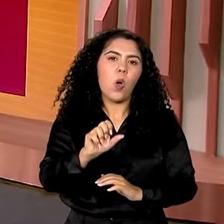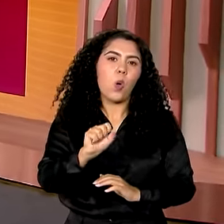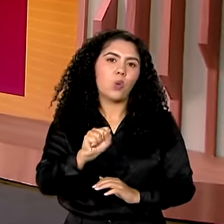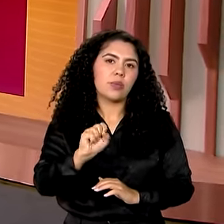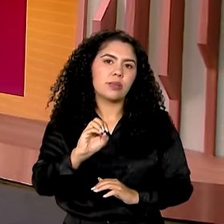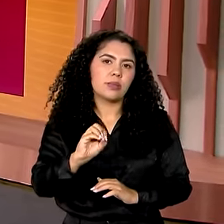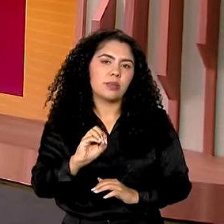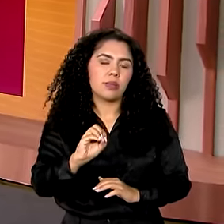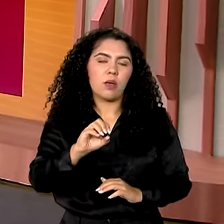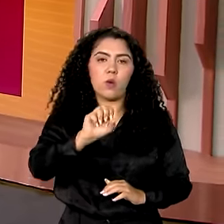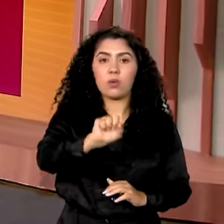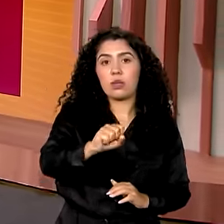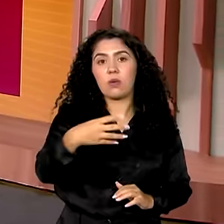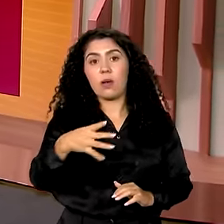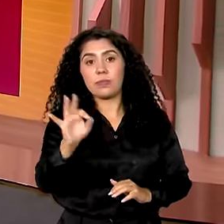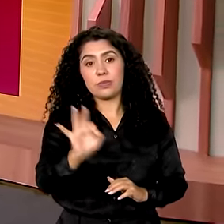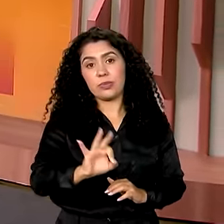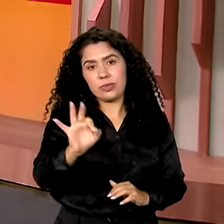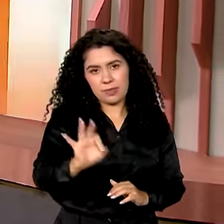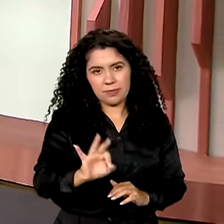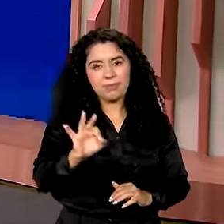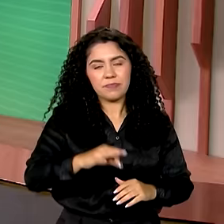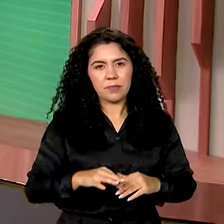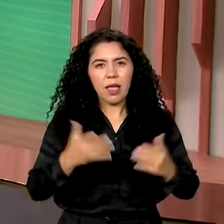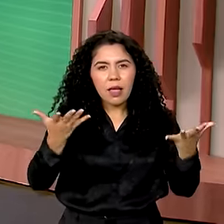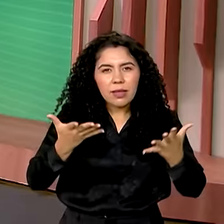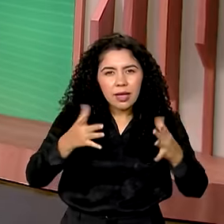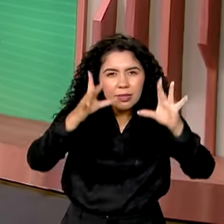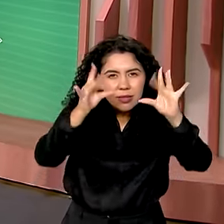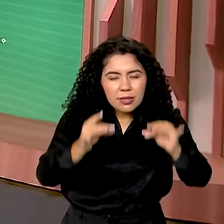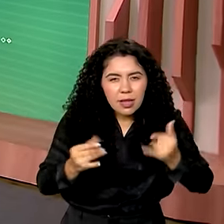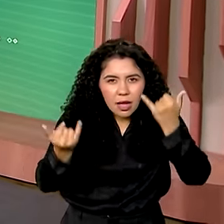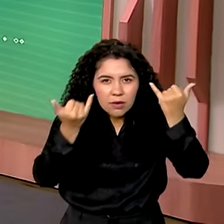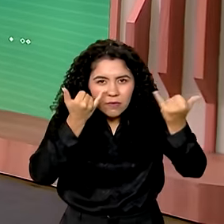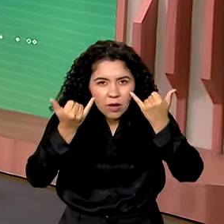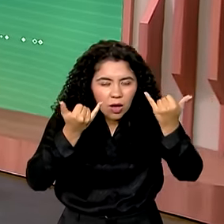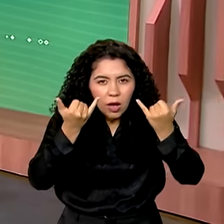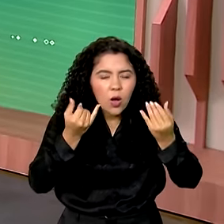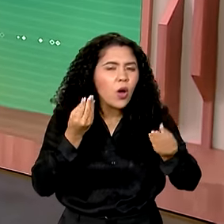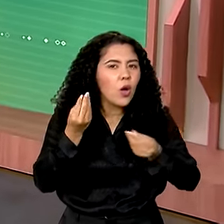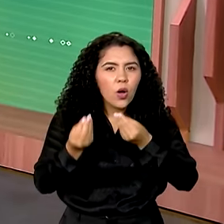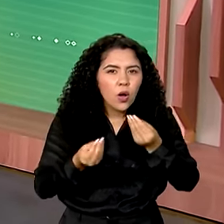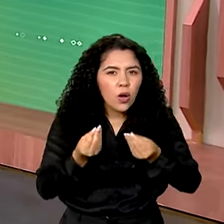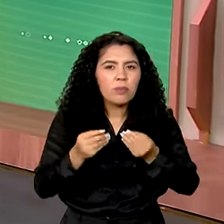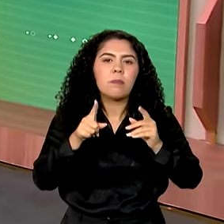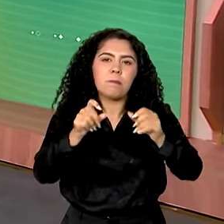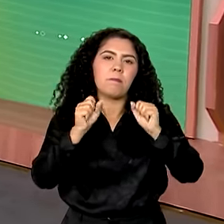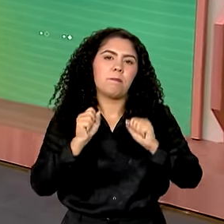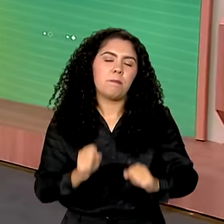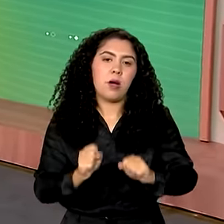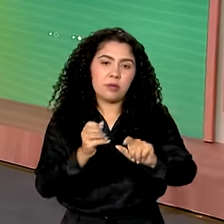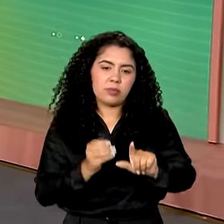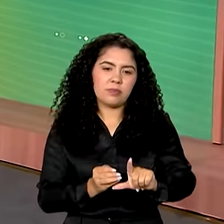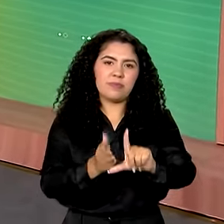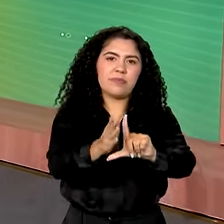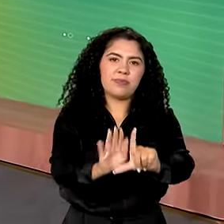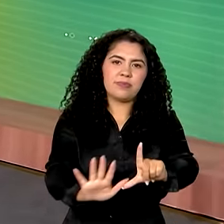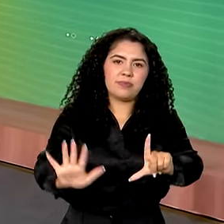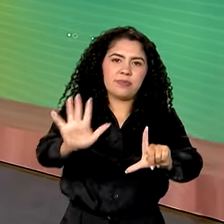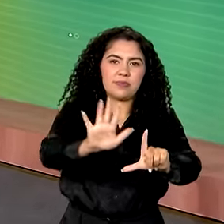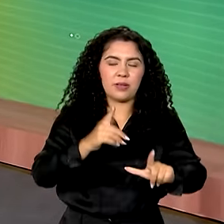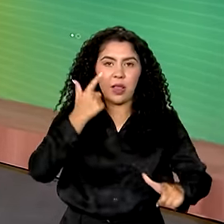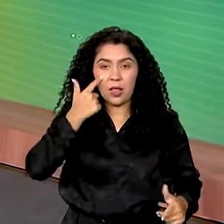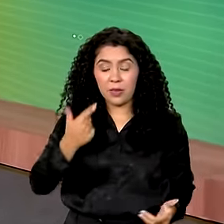84%. Quer saber mais sobre os investimentos do governo federal em sua cidade ou região? É só